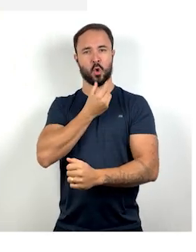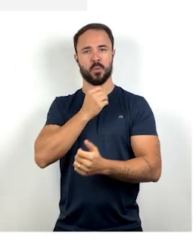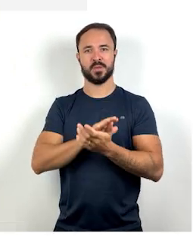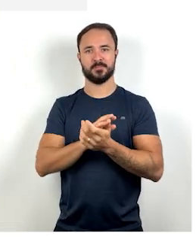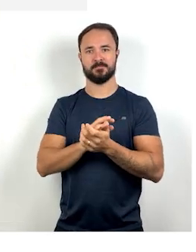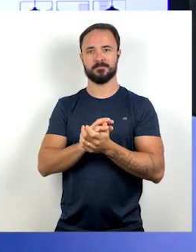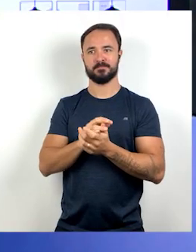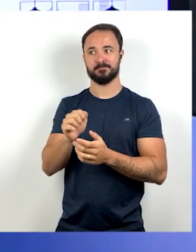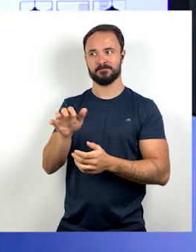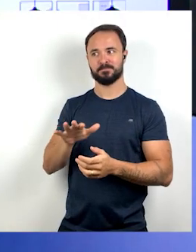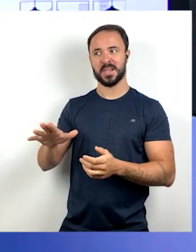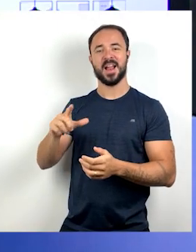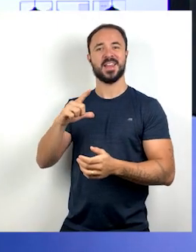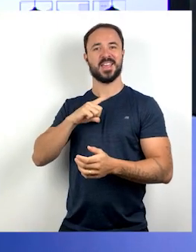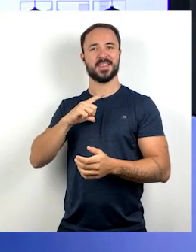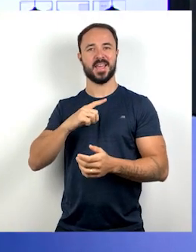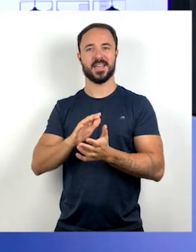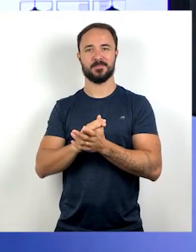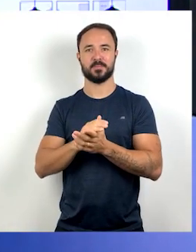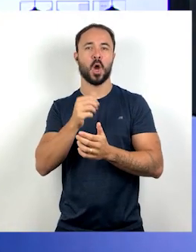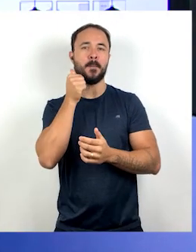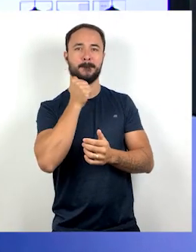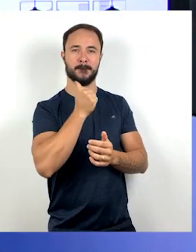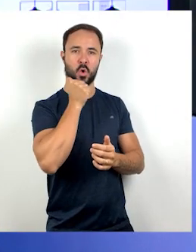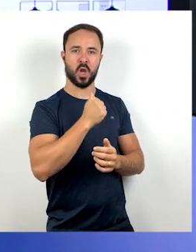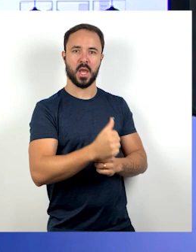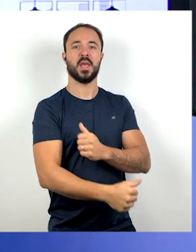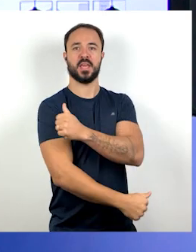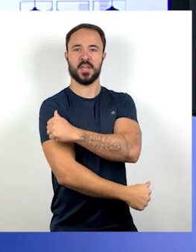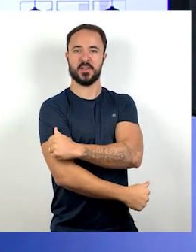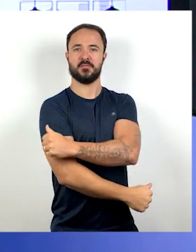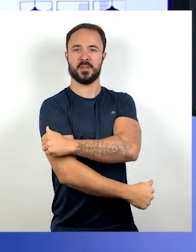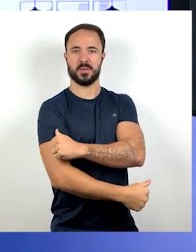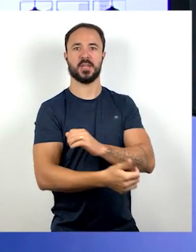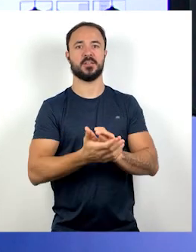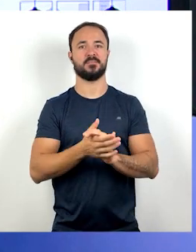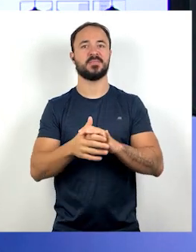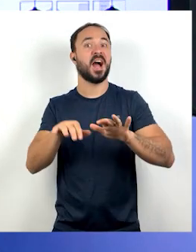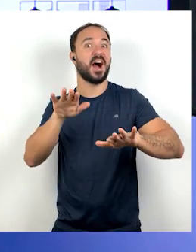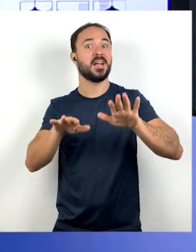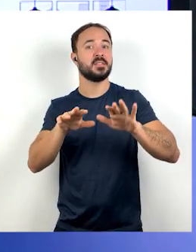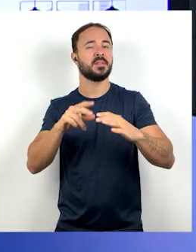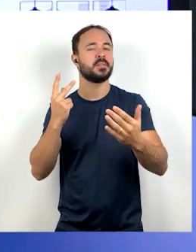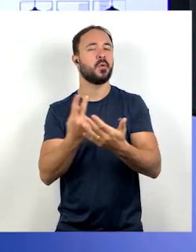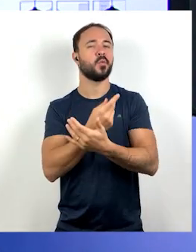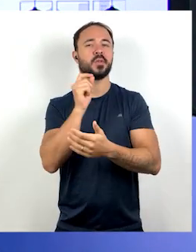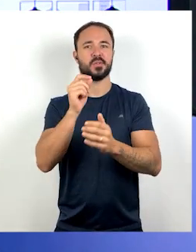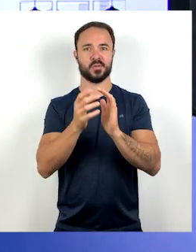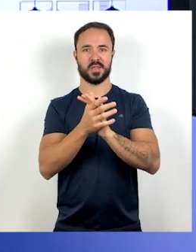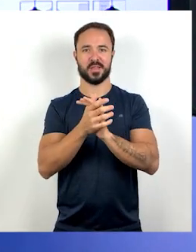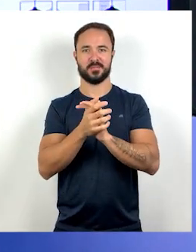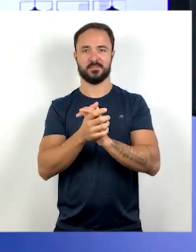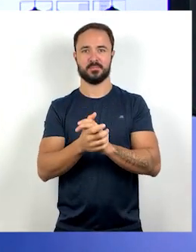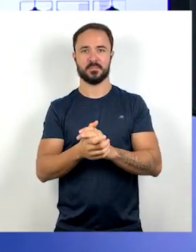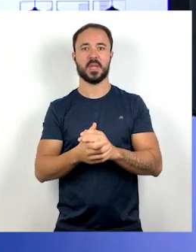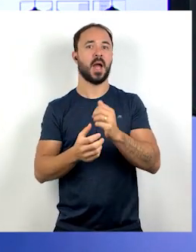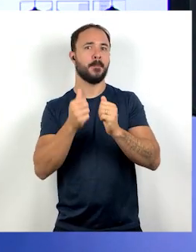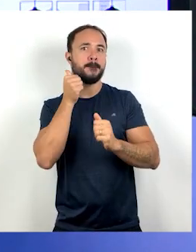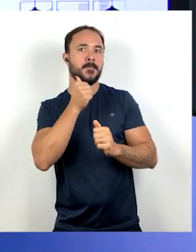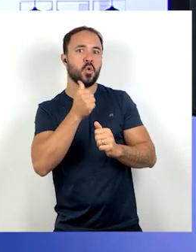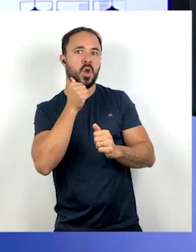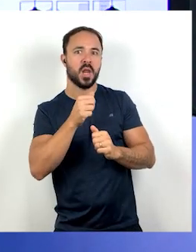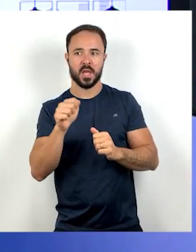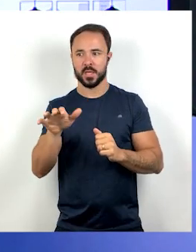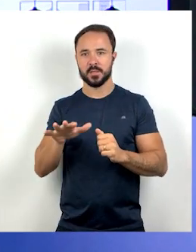sexo feminino. Às vezes pode acontecer da mulher não ser reconhecida da mesma forma que o homem é. Mas você acha que o que eu